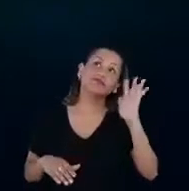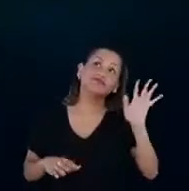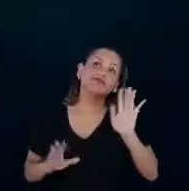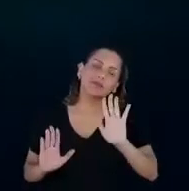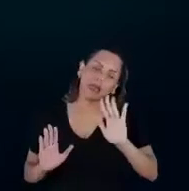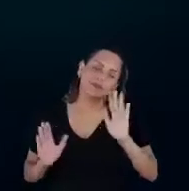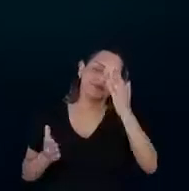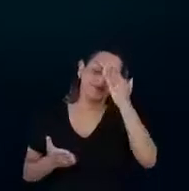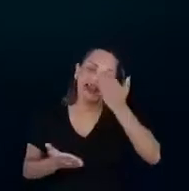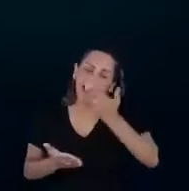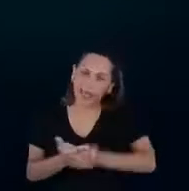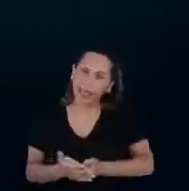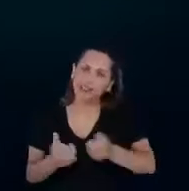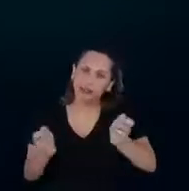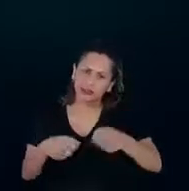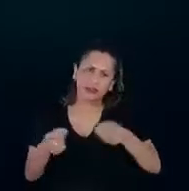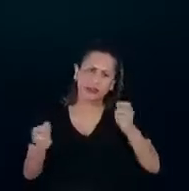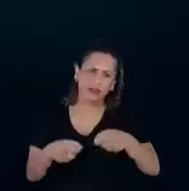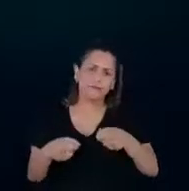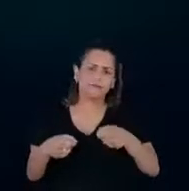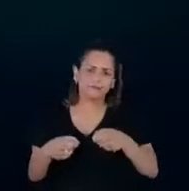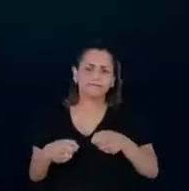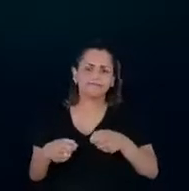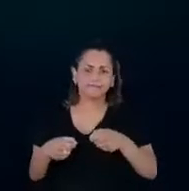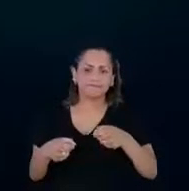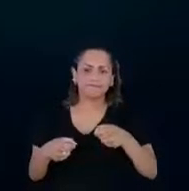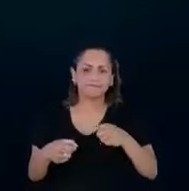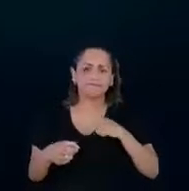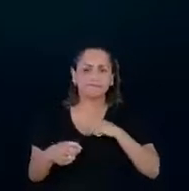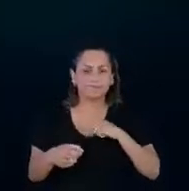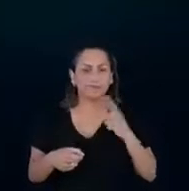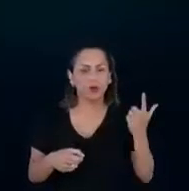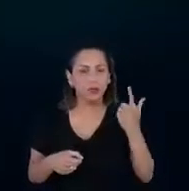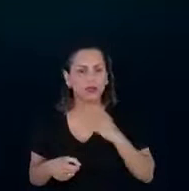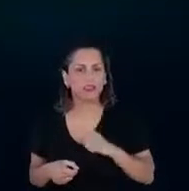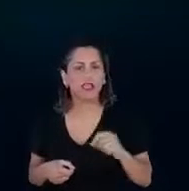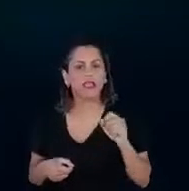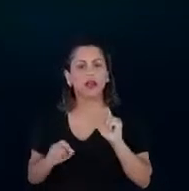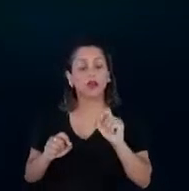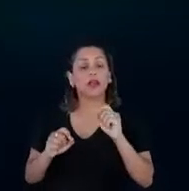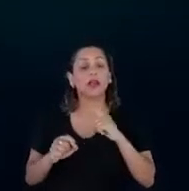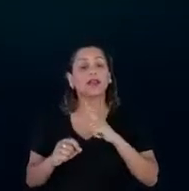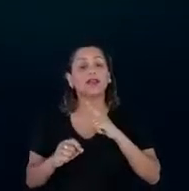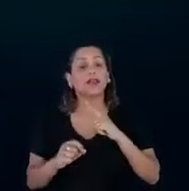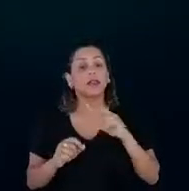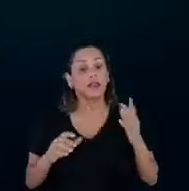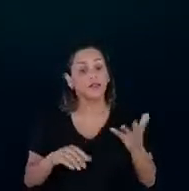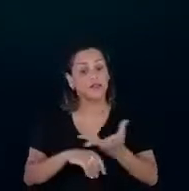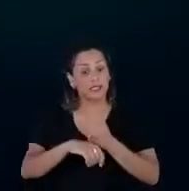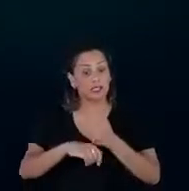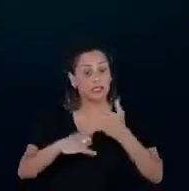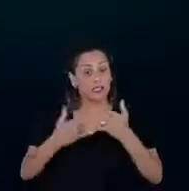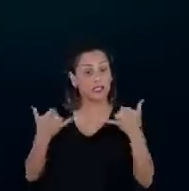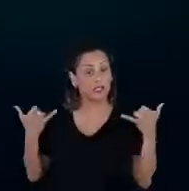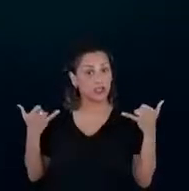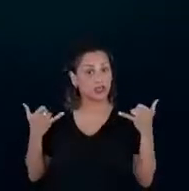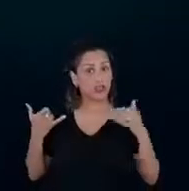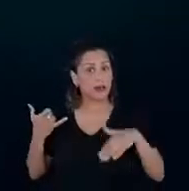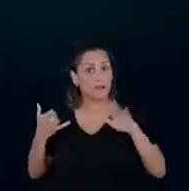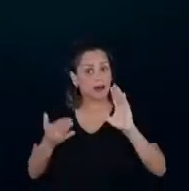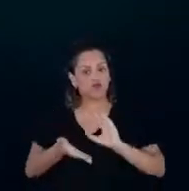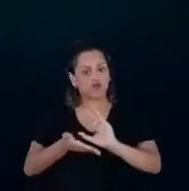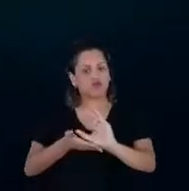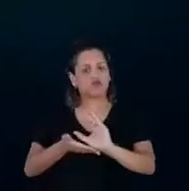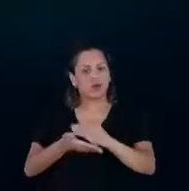bastante nela, a gente acha que é possível alcançá-la, onde a gente vai ter uma eficiência energética com mais investimento no setor